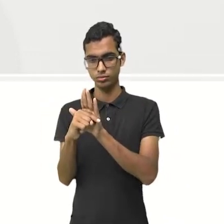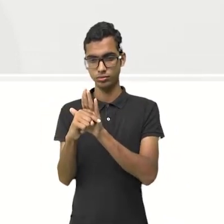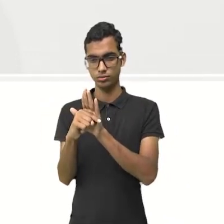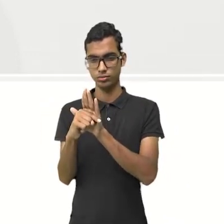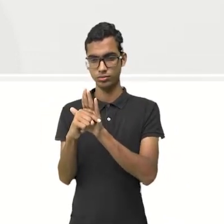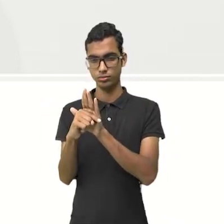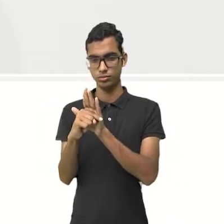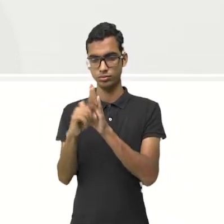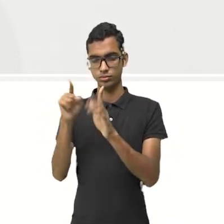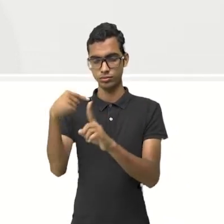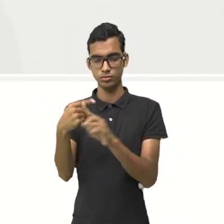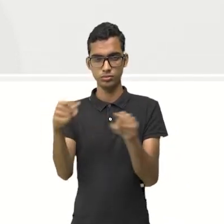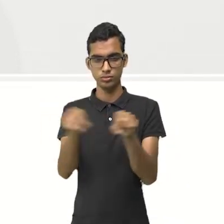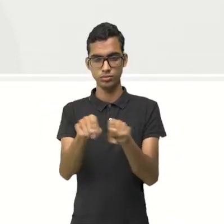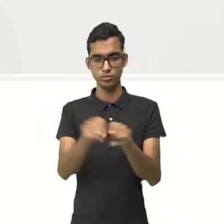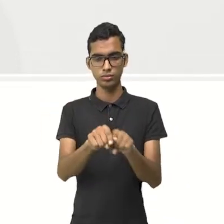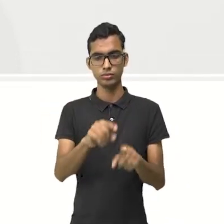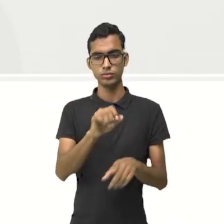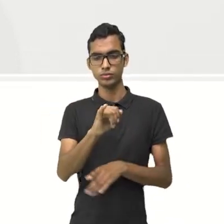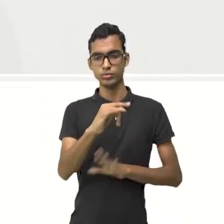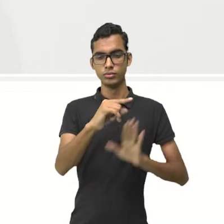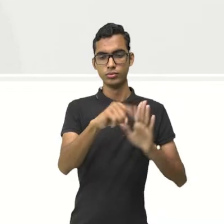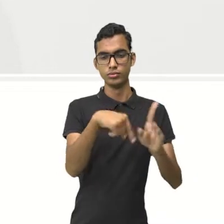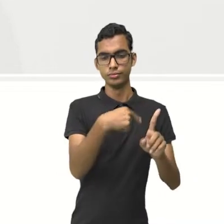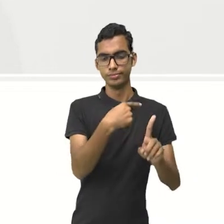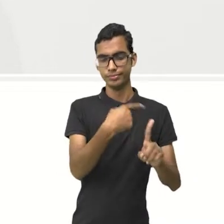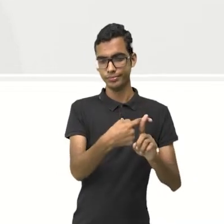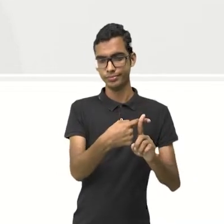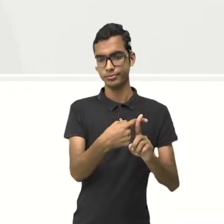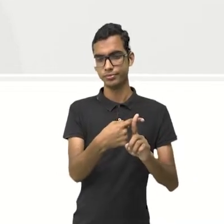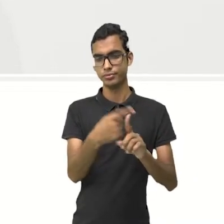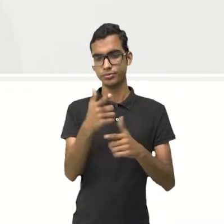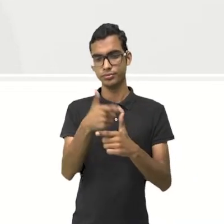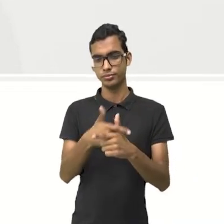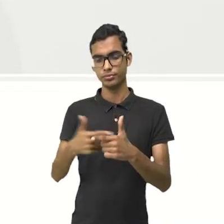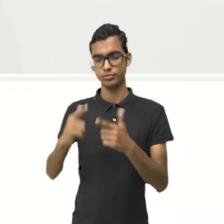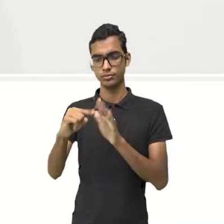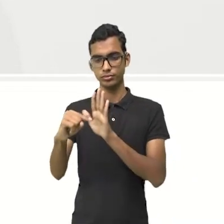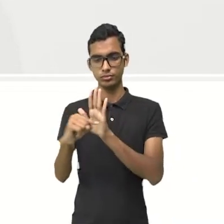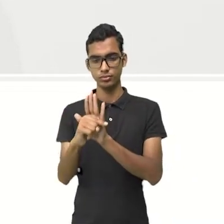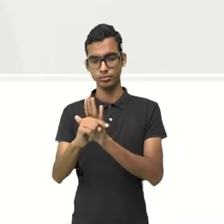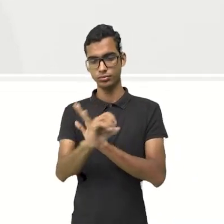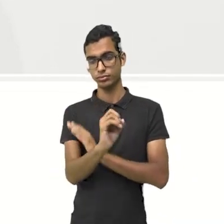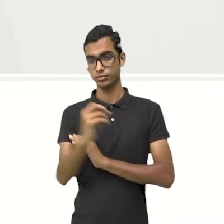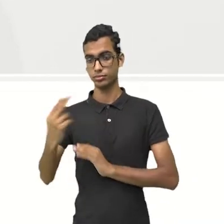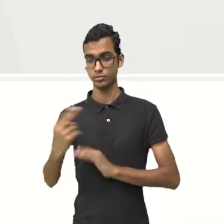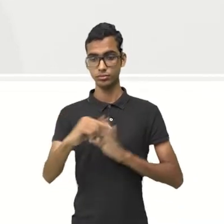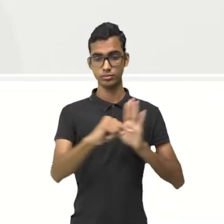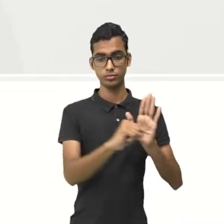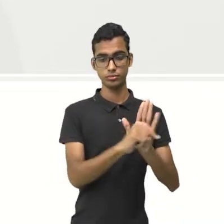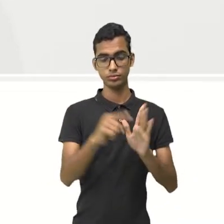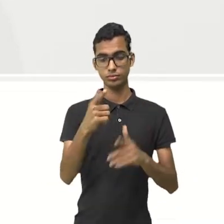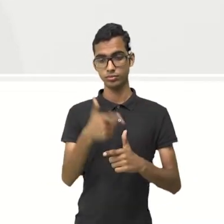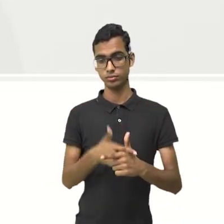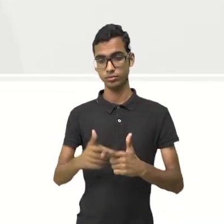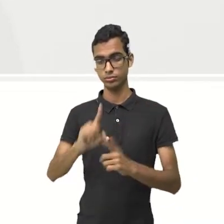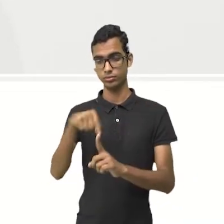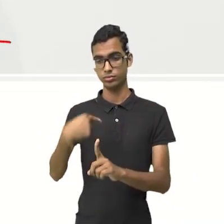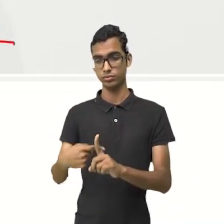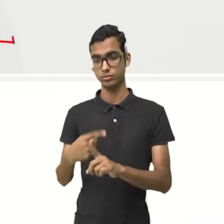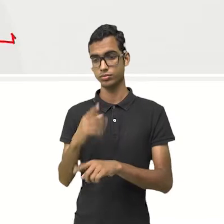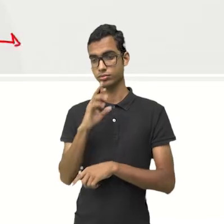Tanto faz um mais, dividido por menos ou menos, dividido por mais.